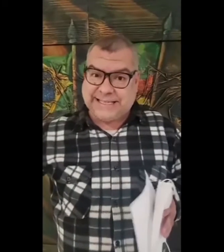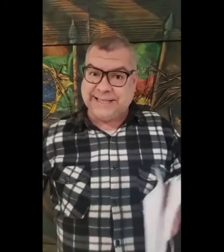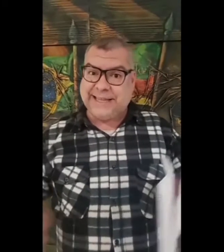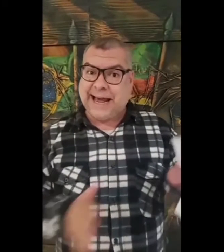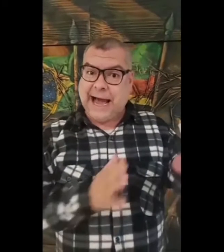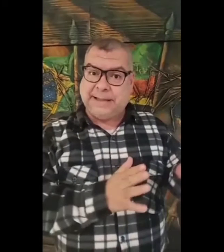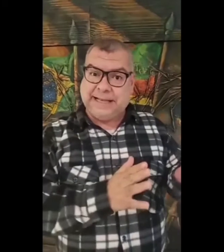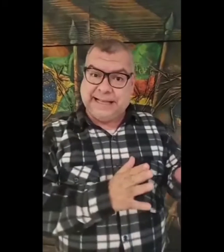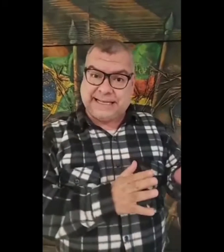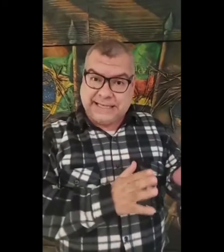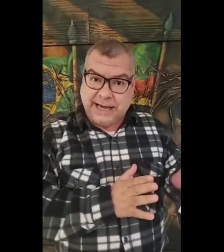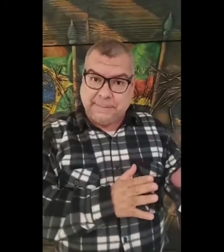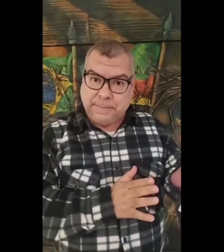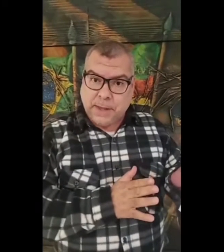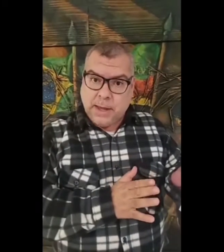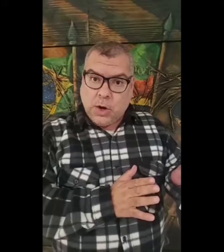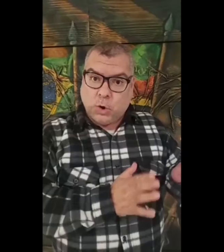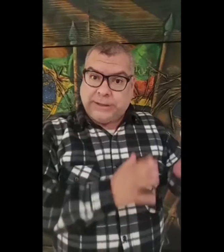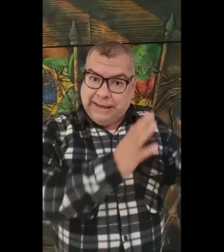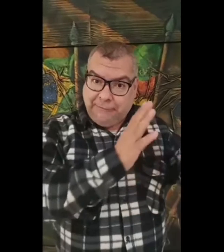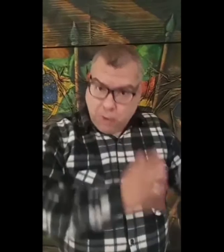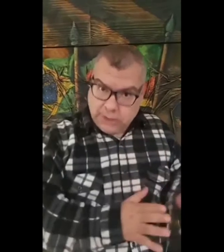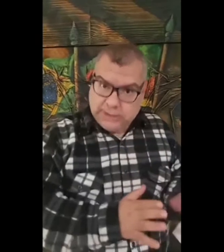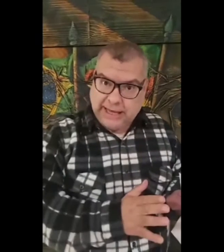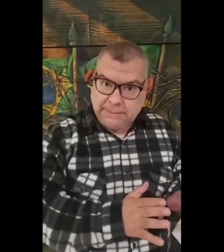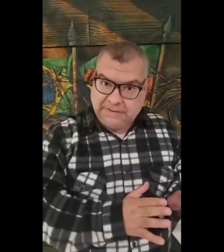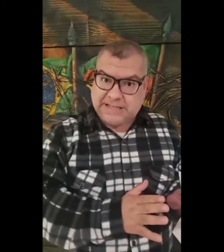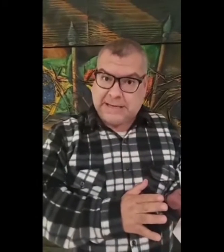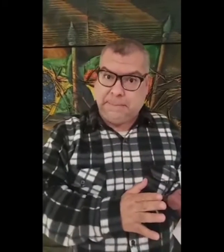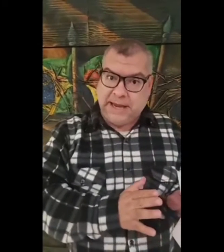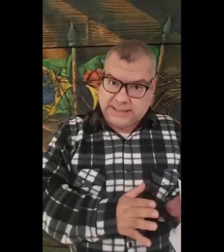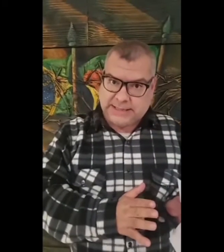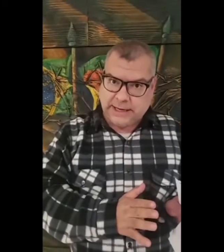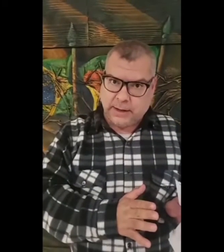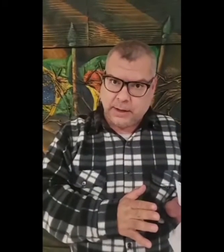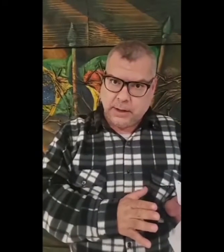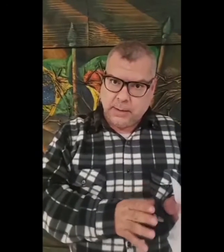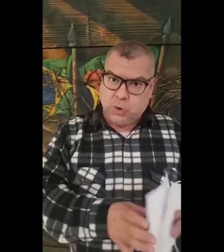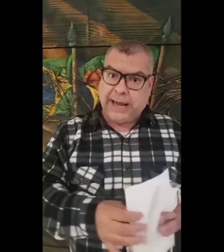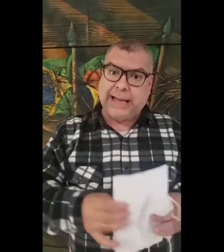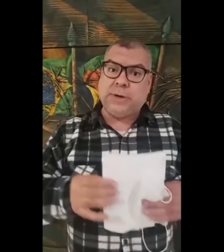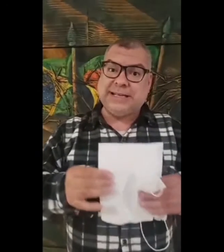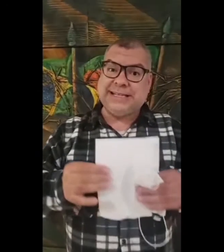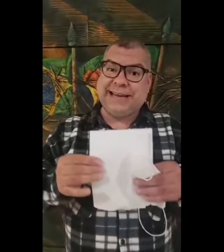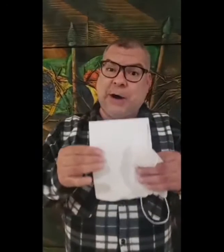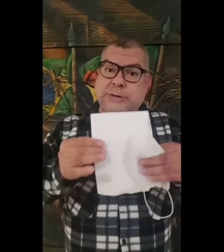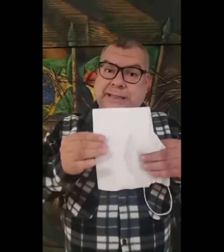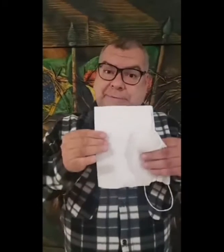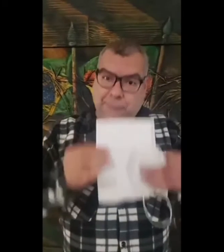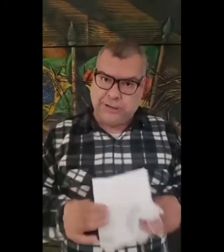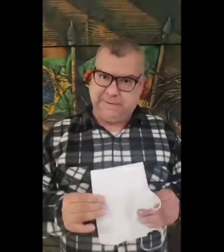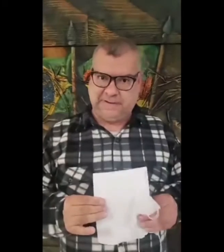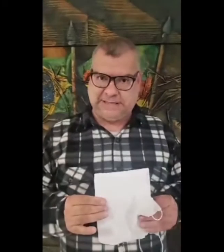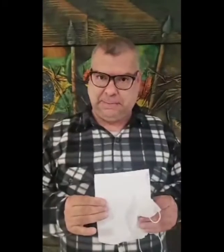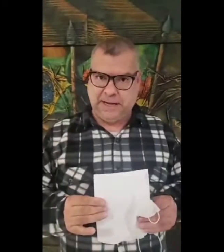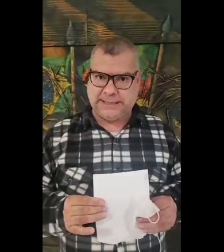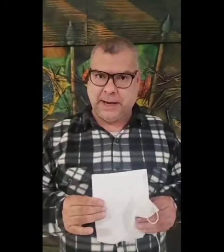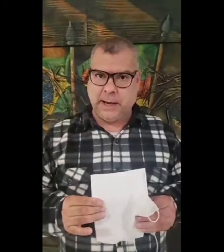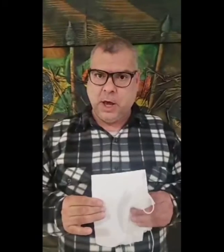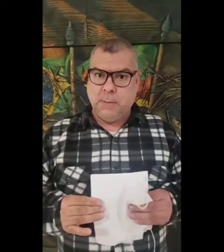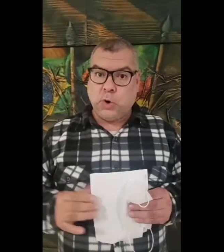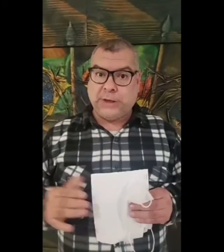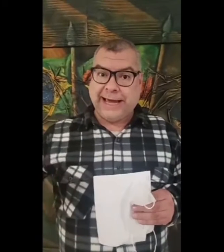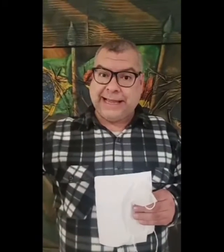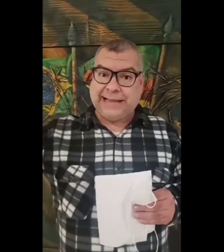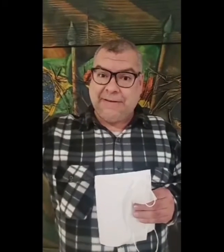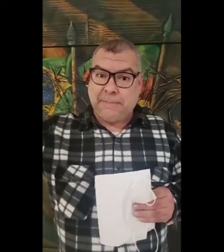quis entregar para a delegacia o telefone dela para fazer perícia. Por que que ela não quis entregar o telefone para fazer perícia?